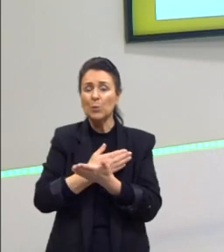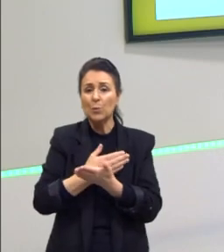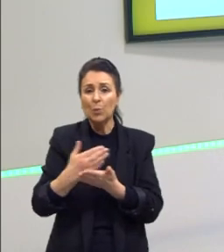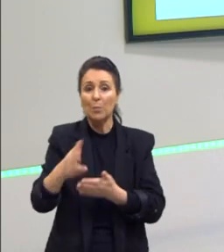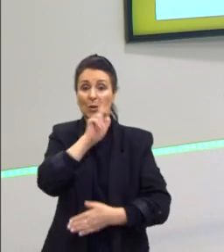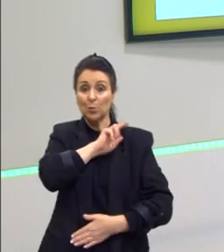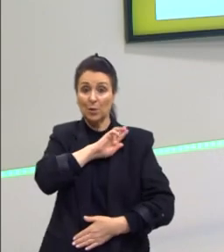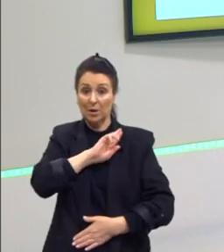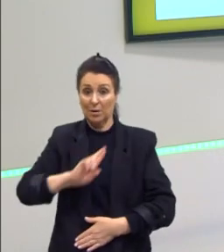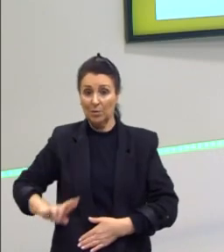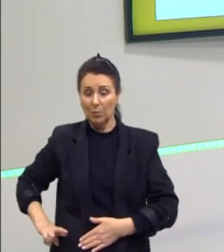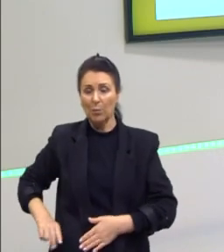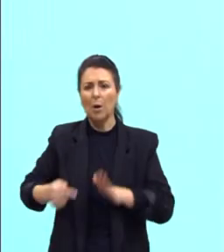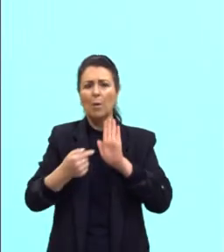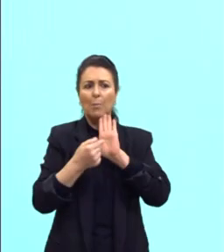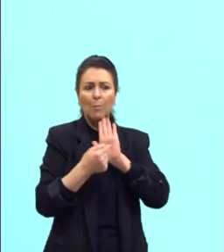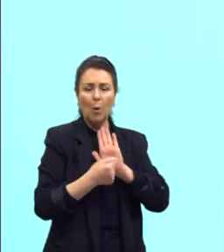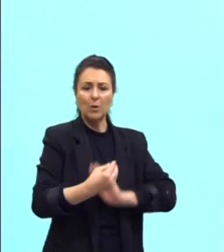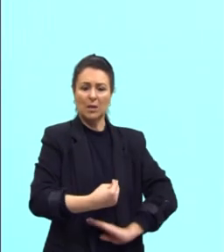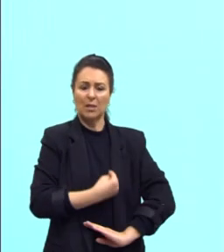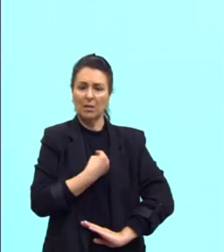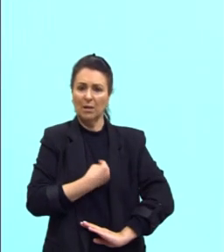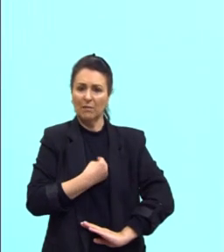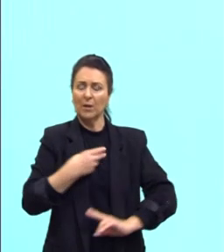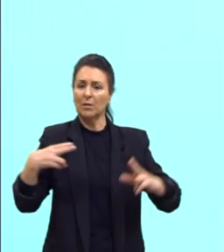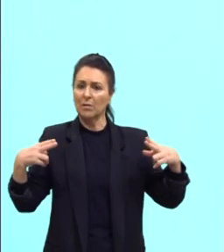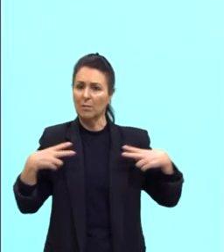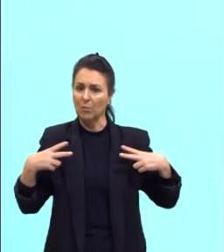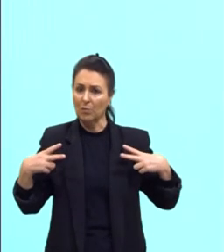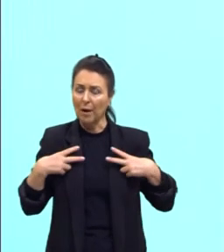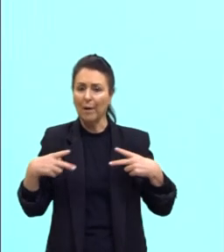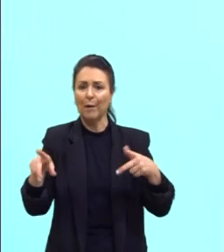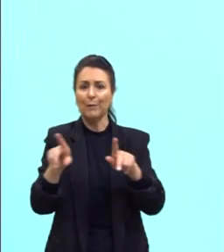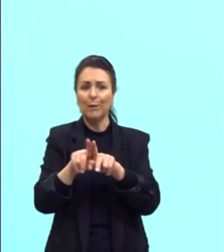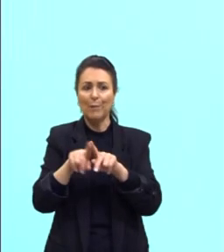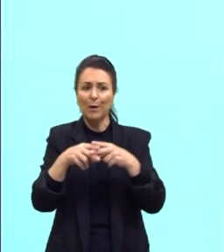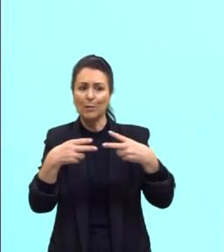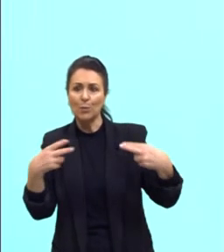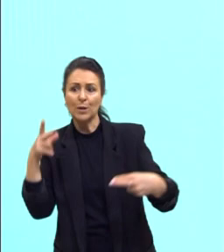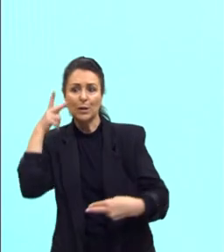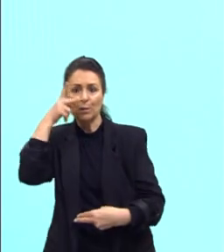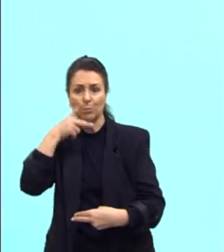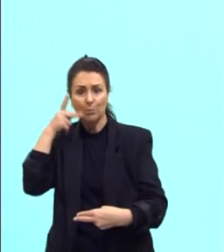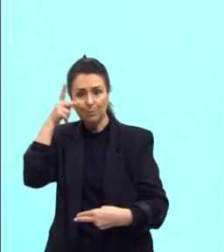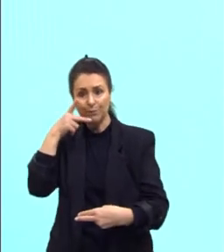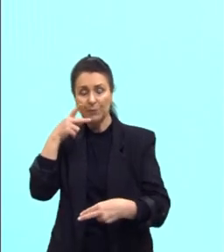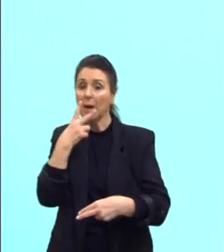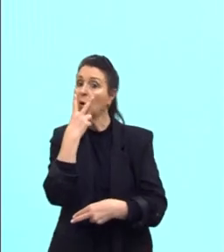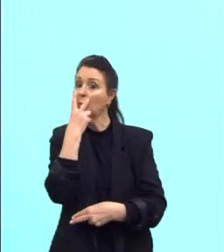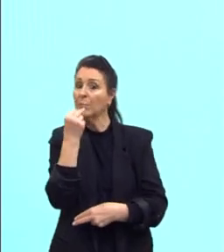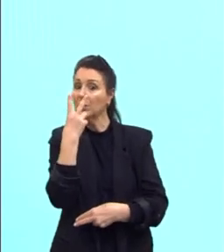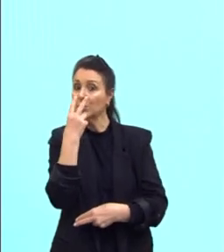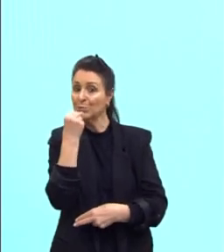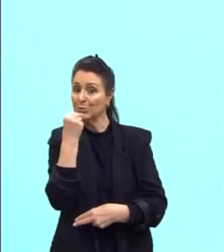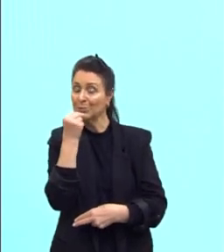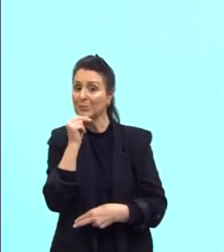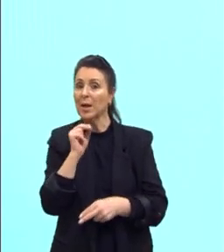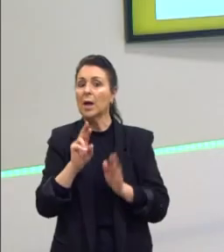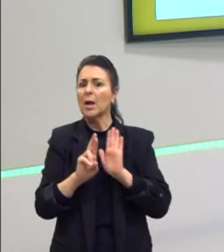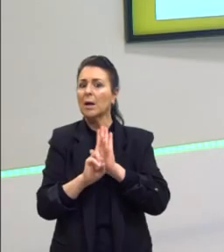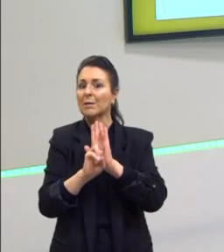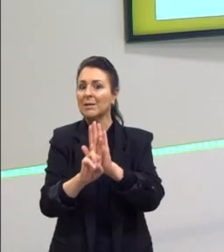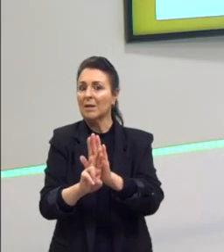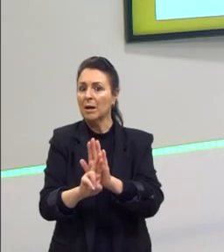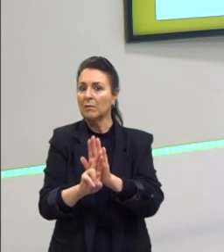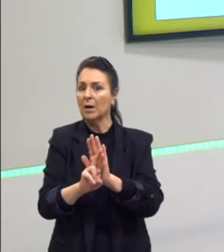pessoal, mas também mostra intrigas da política. E Machado de Assis, por muito tempo, foi representado como um homem